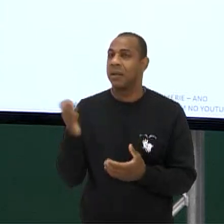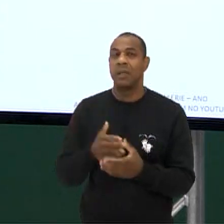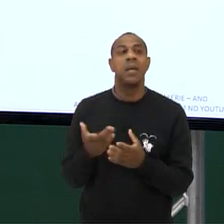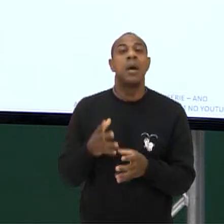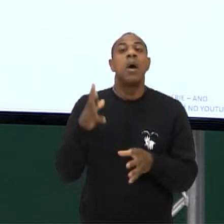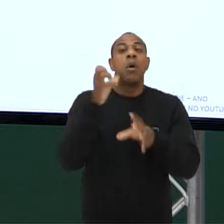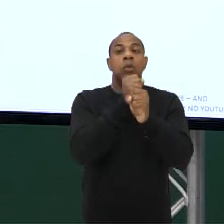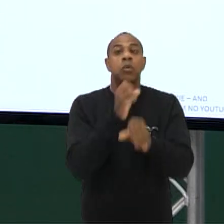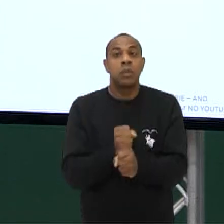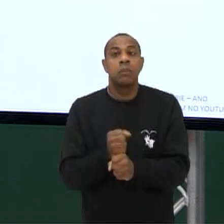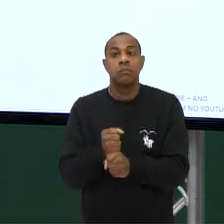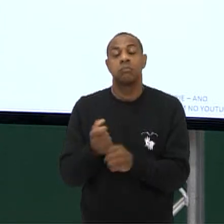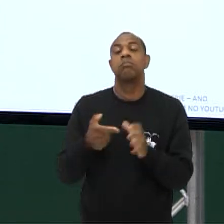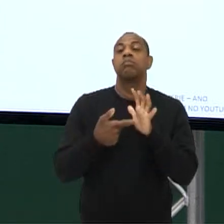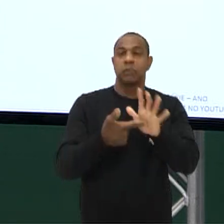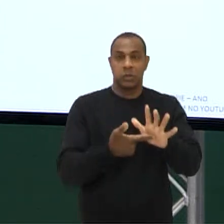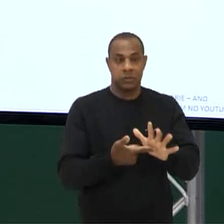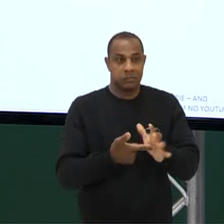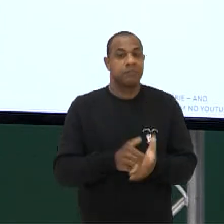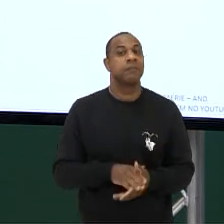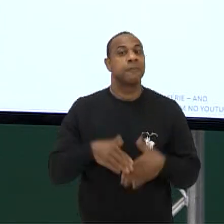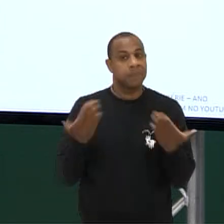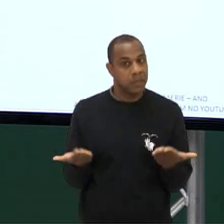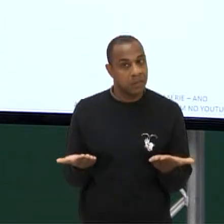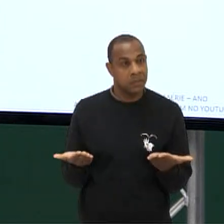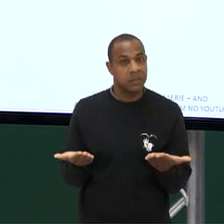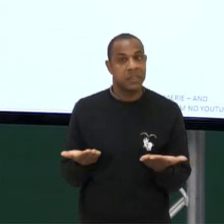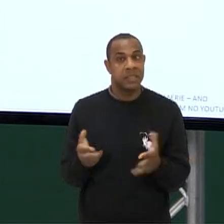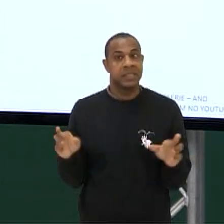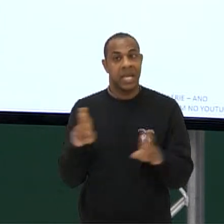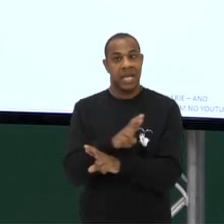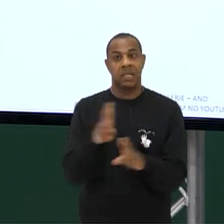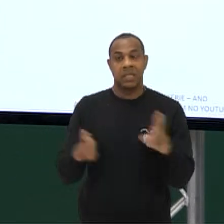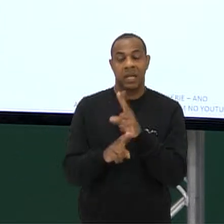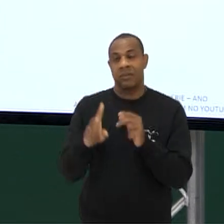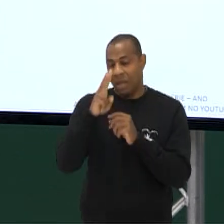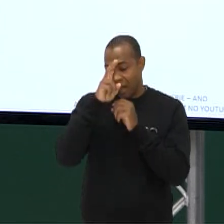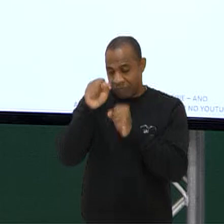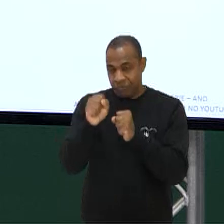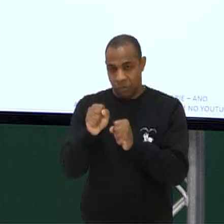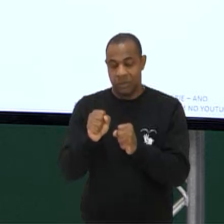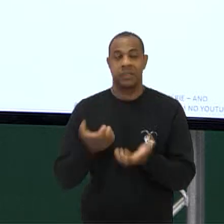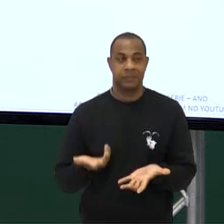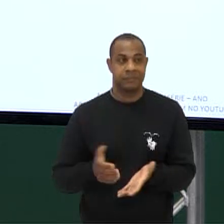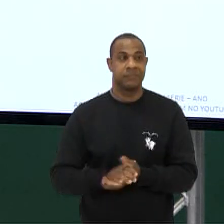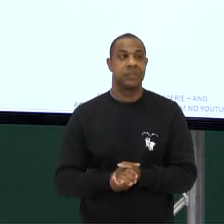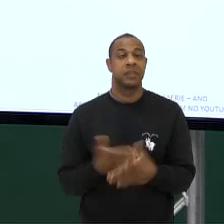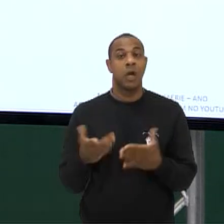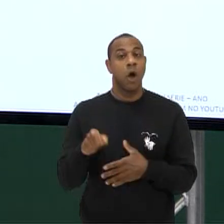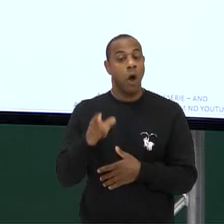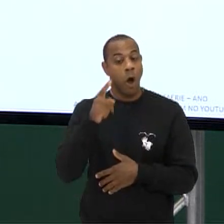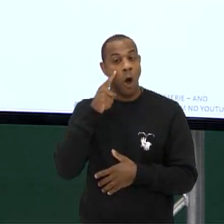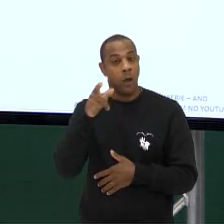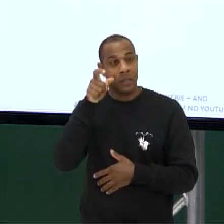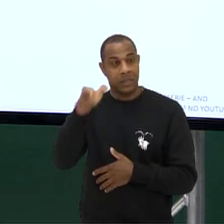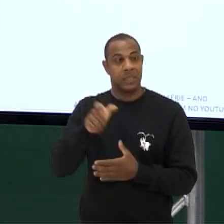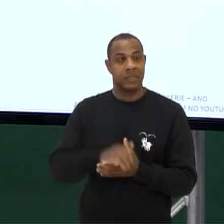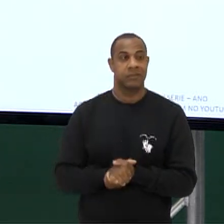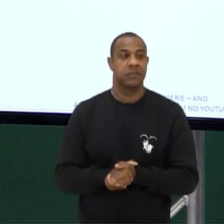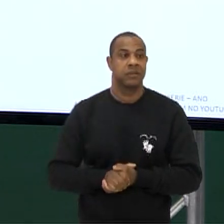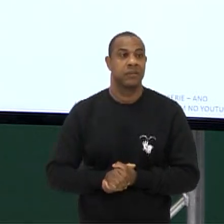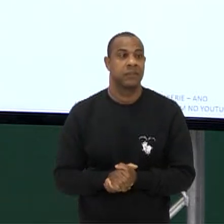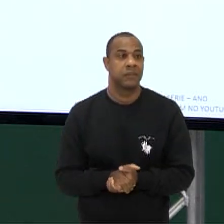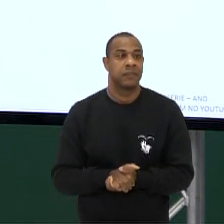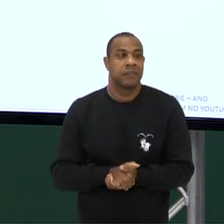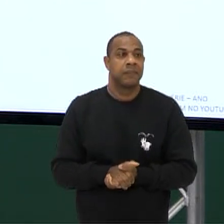total realizado Ou seja Está relacionado Com a sua força Deslocamento Tudo mais Mas veja que interessante Vamos lá O Gão Dá